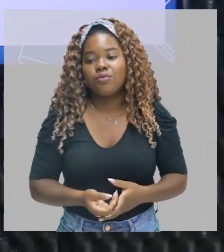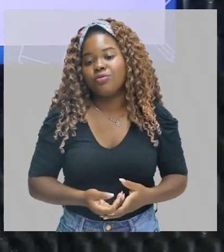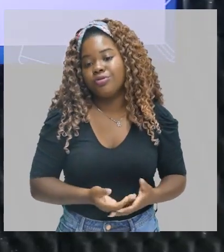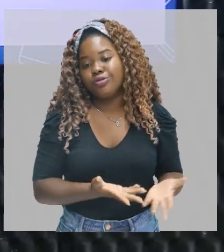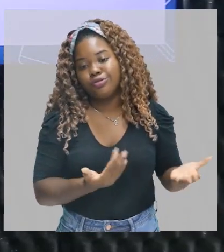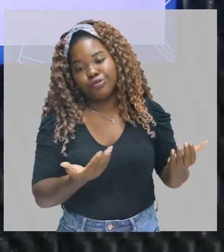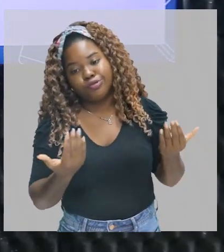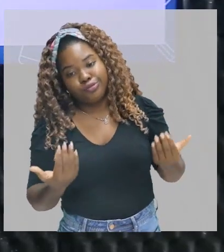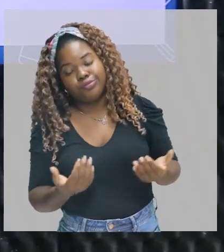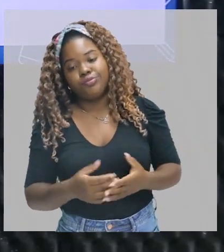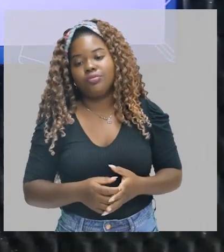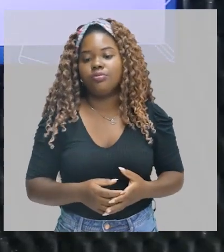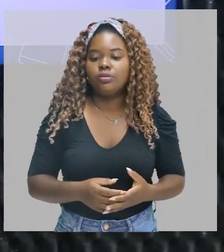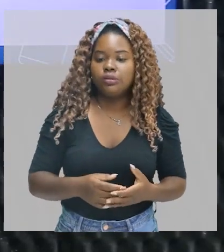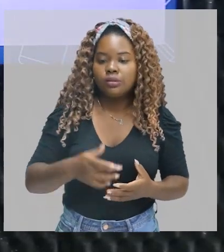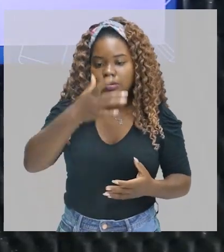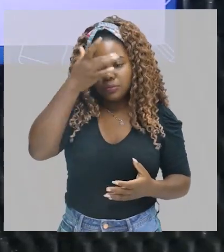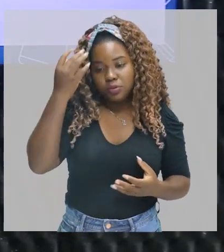autores.